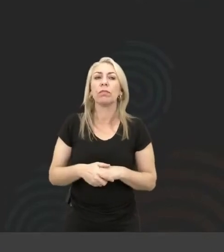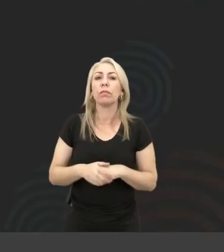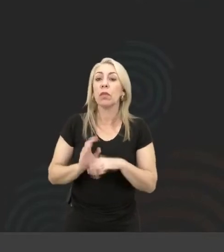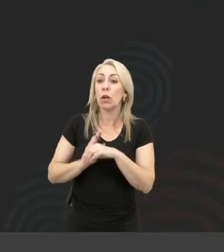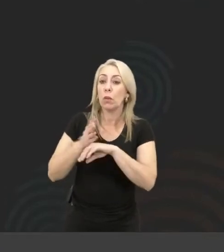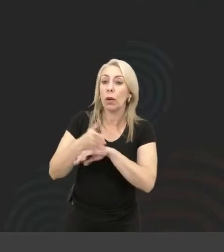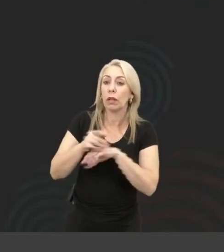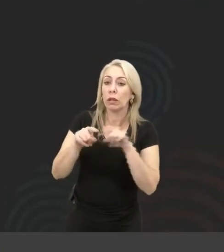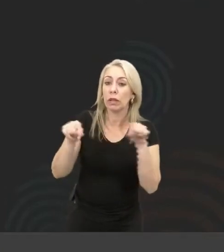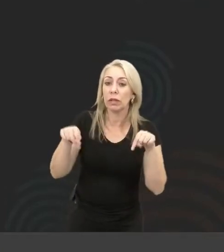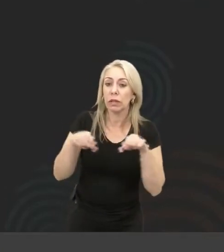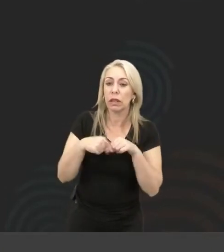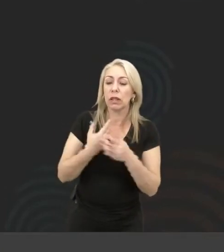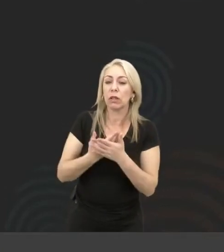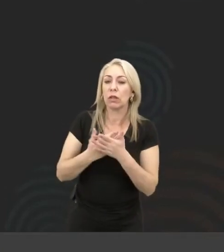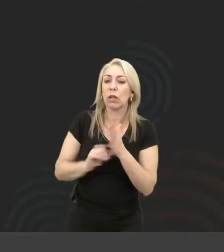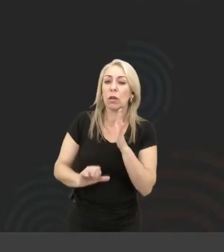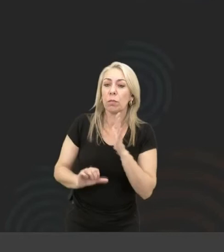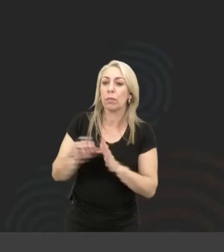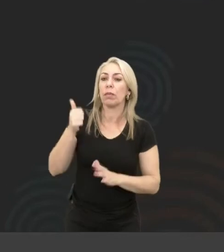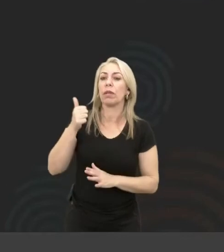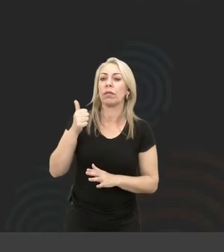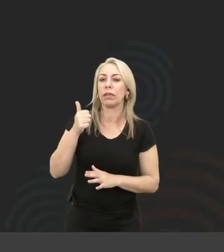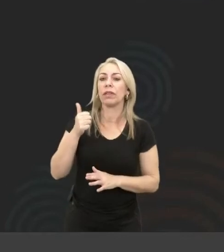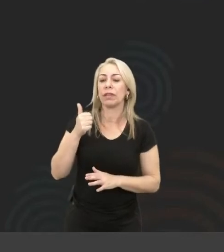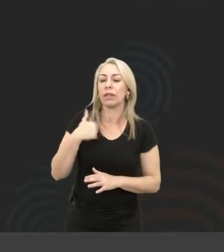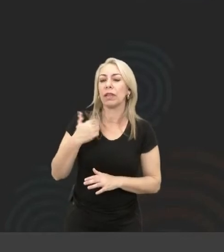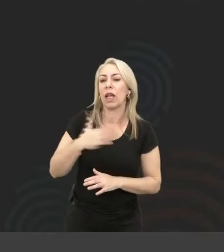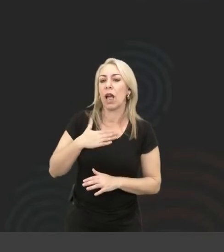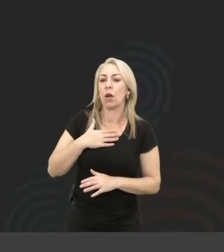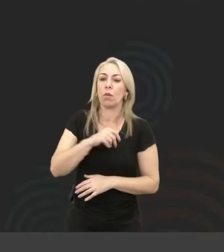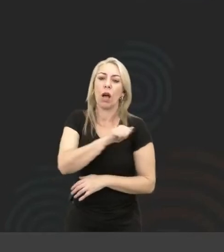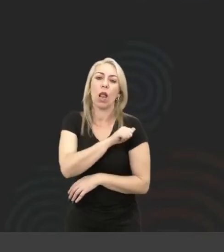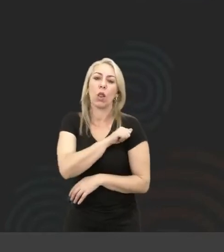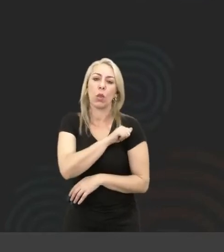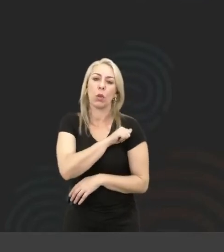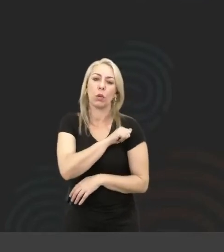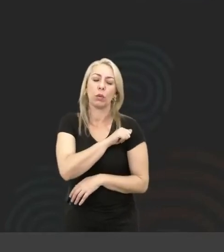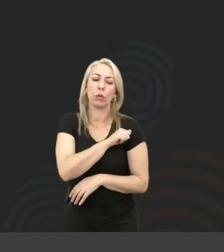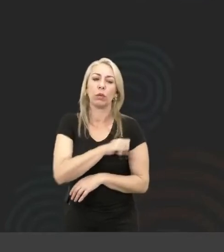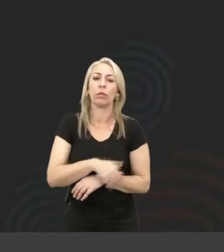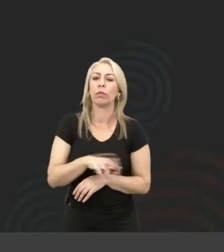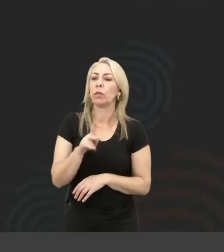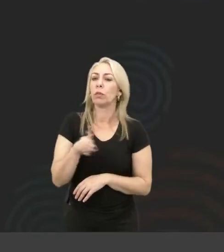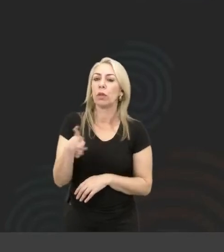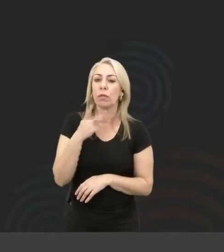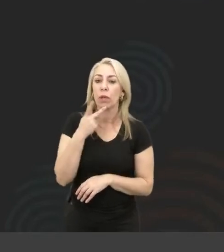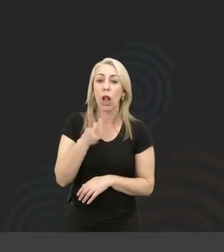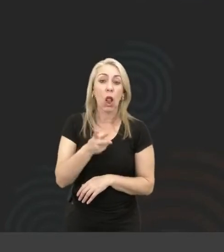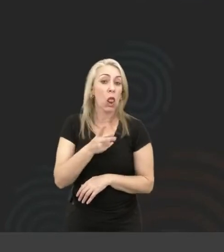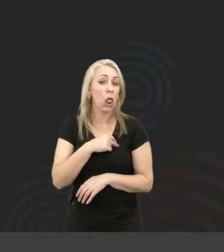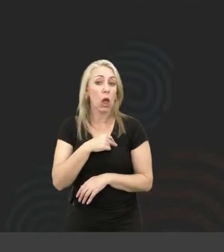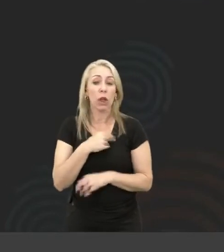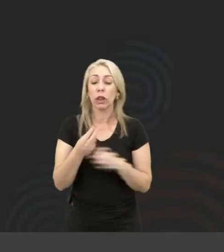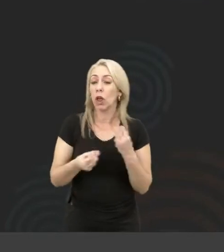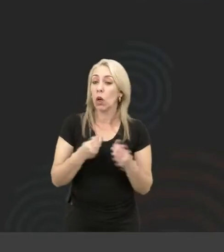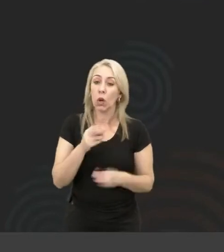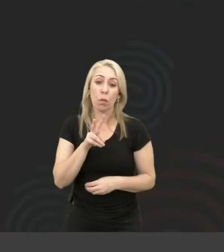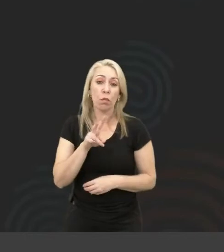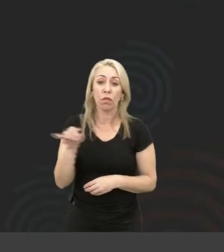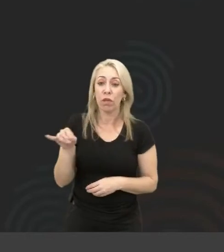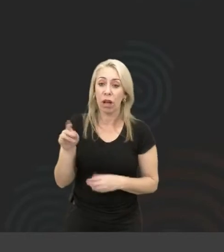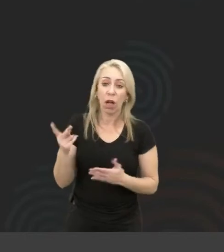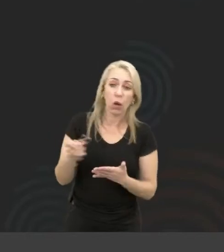entro na sala de aula pela primeira vez, como aluno, o professor fala assim, nossa, mas como vai ser? Aí eu